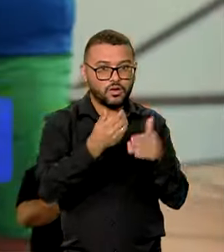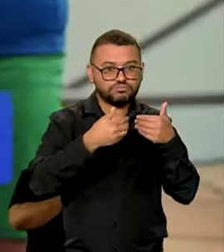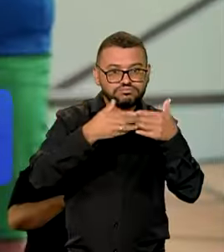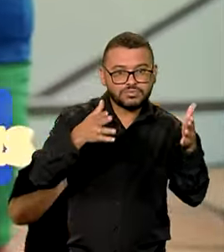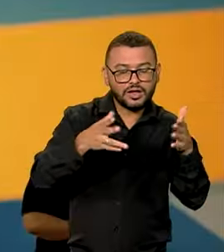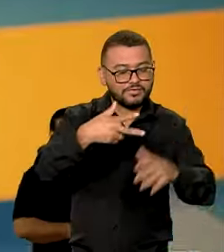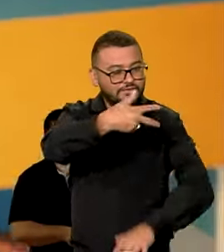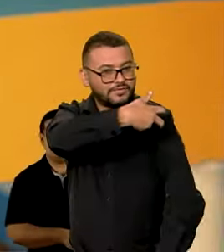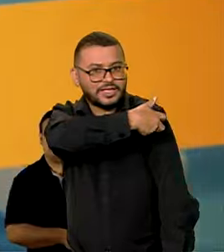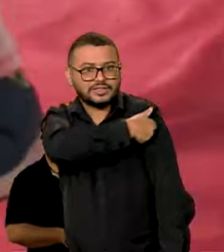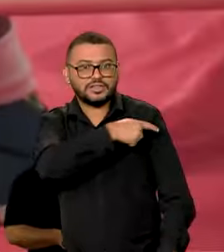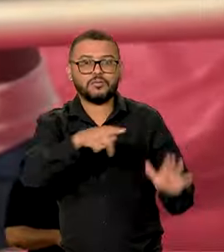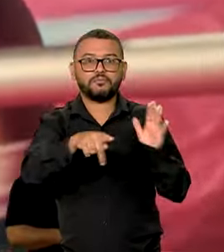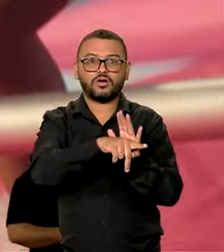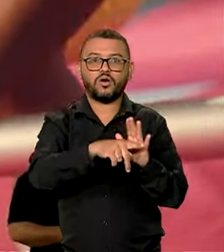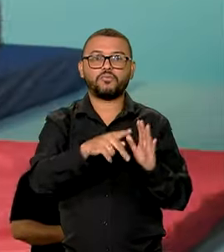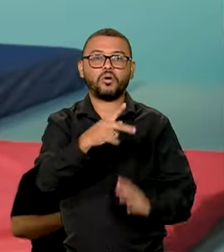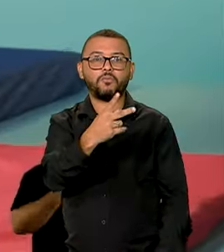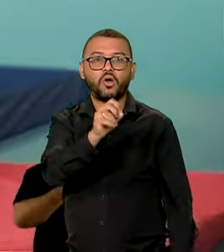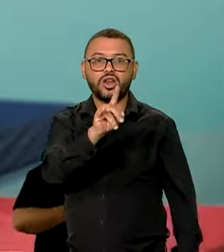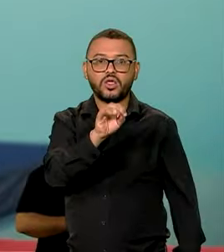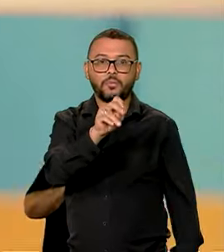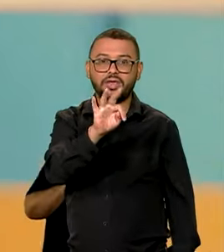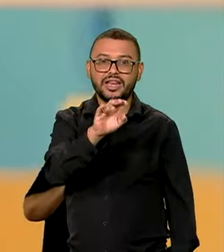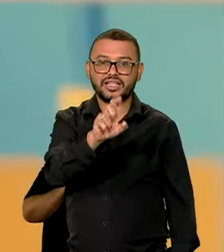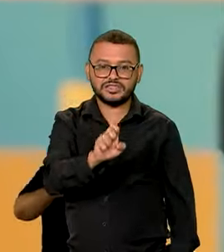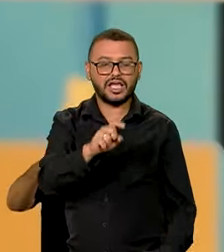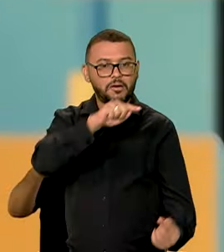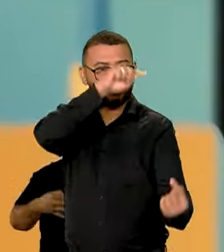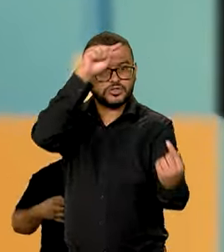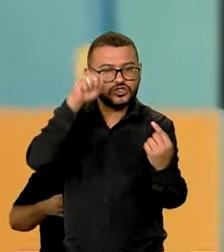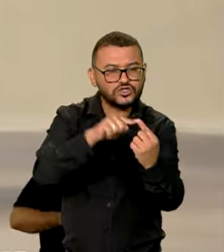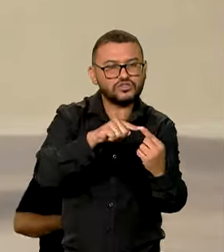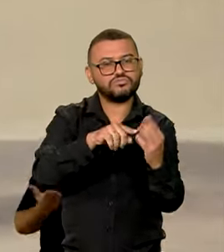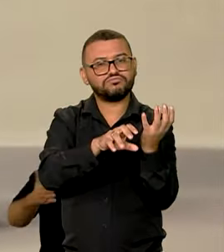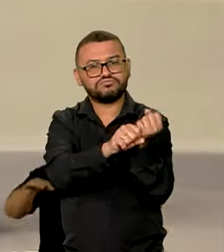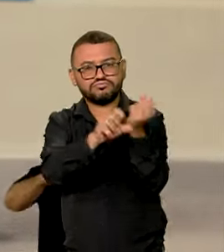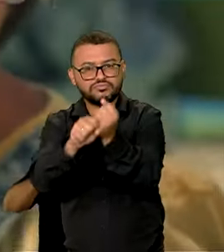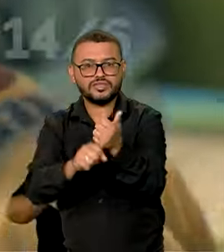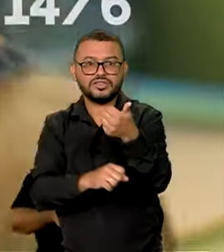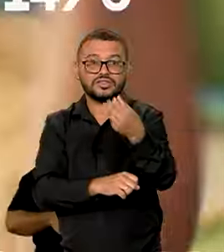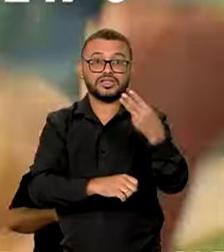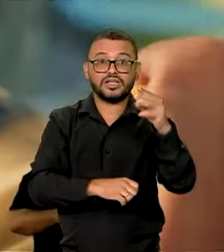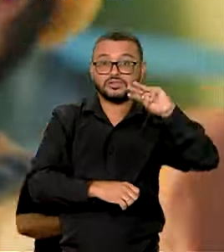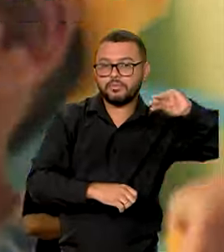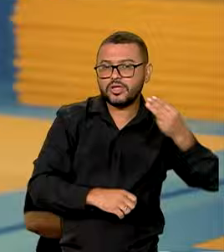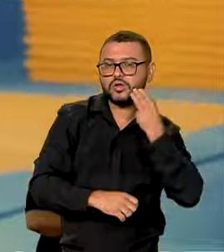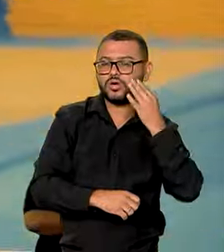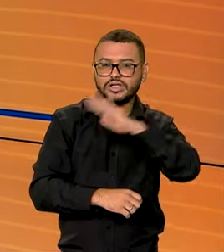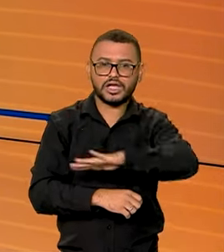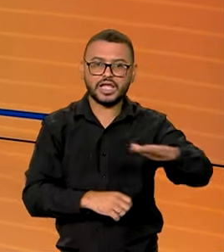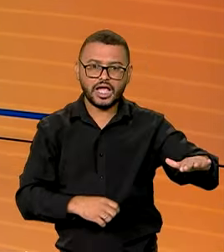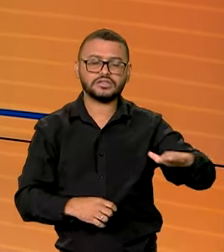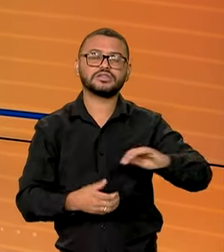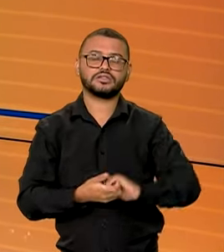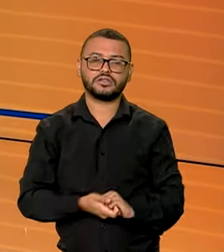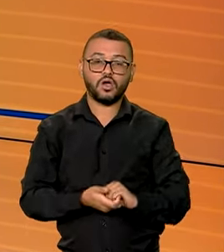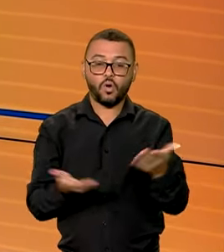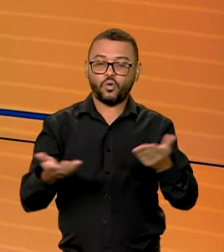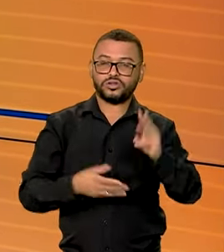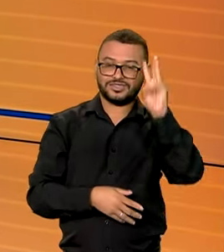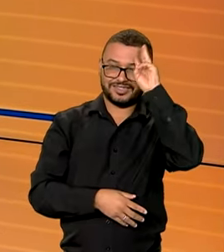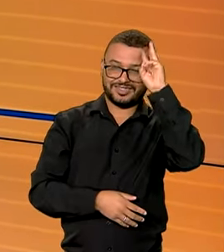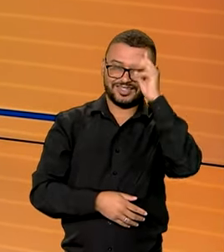campanha de vacinação contra a poliomielite. A meta é imunizar cerca de 13 milhões de crianças. Terça